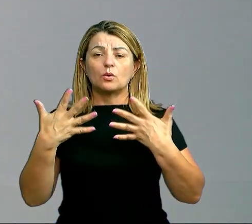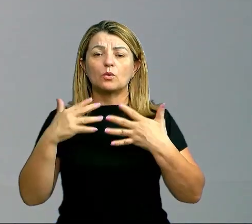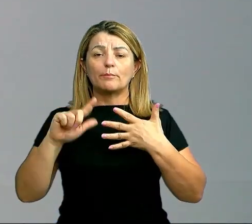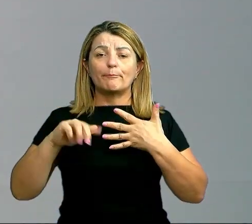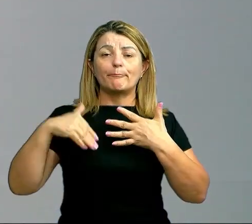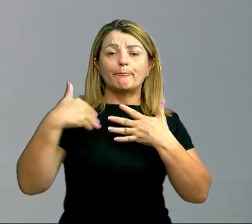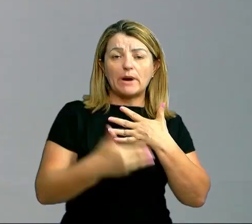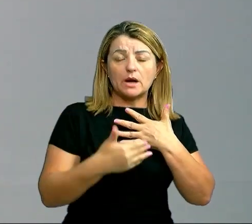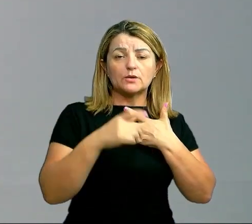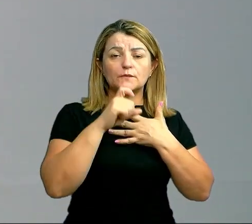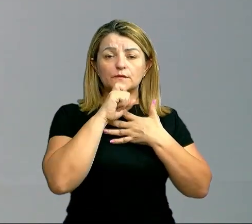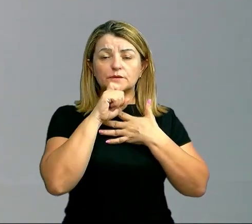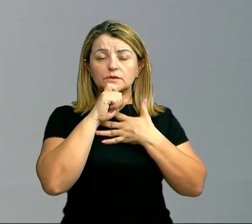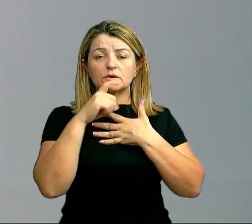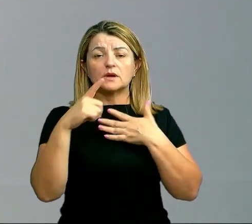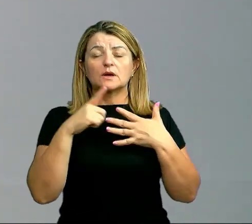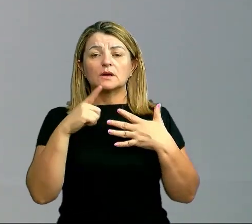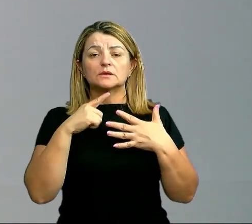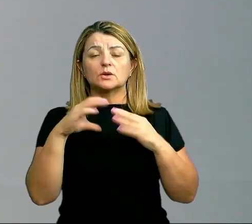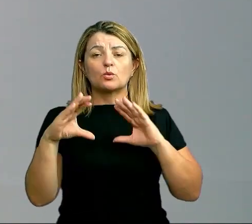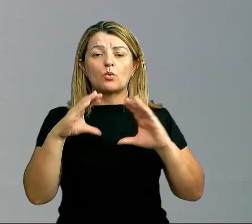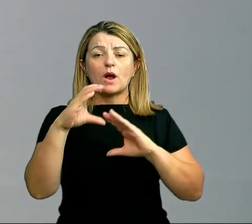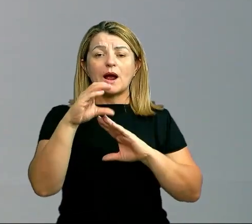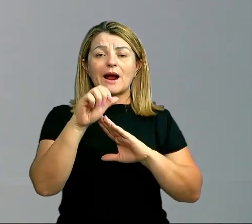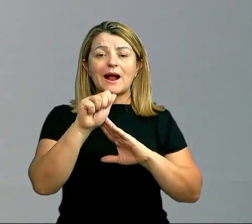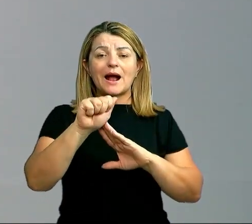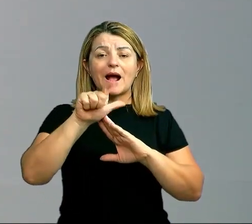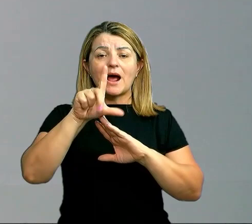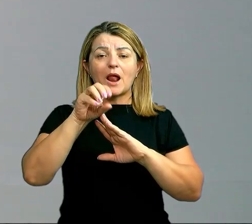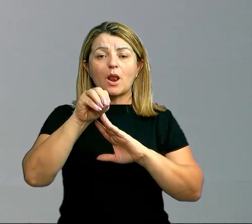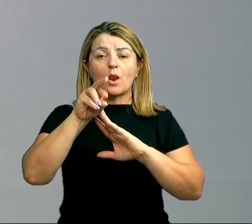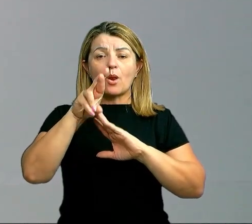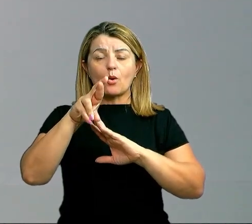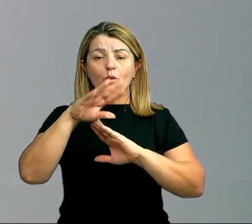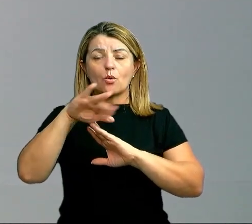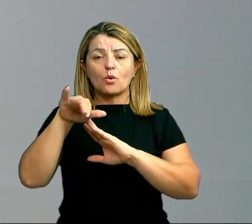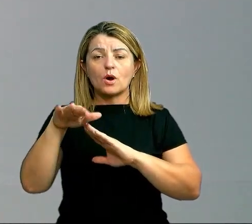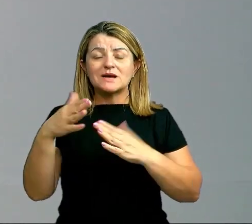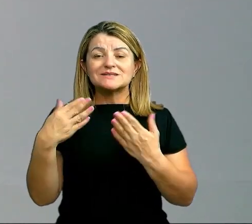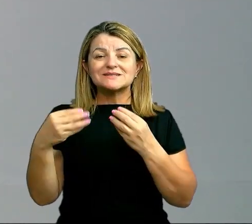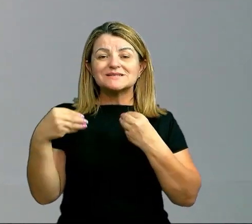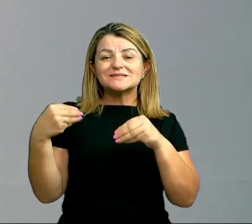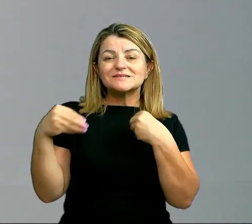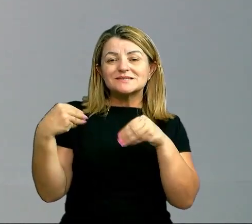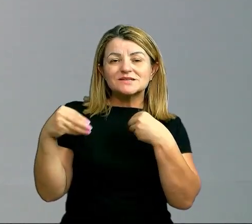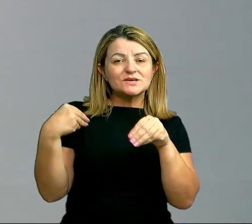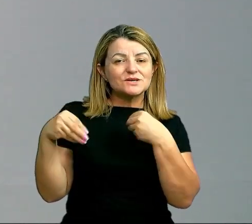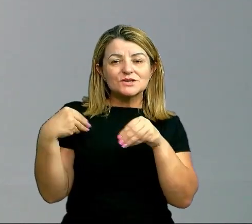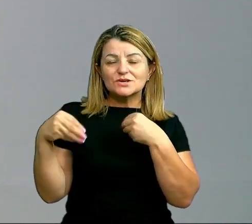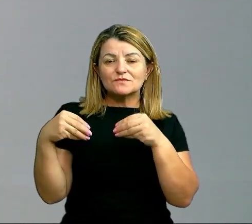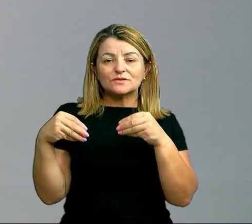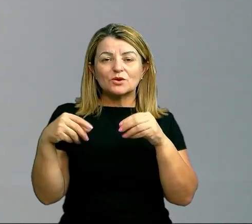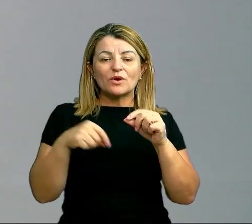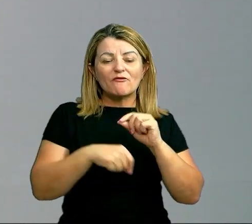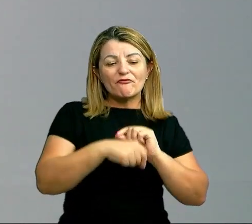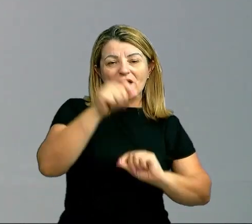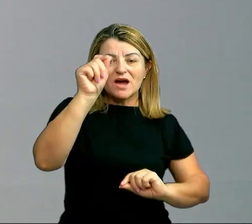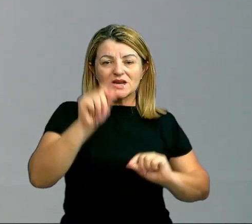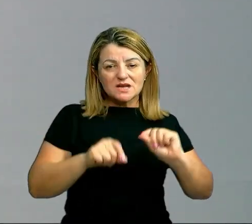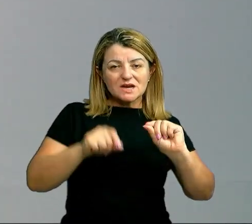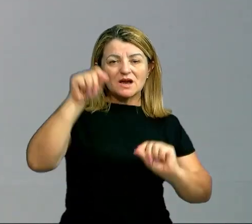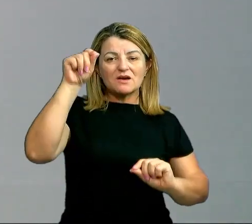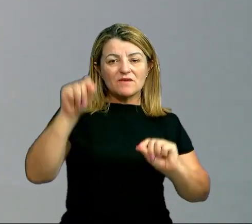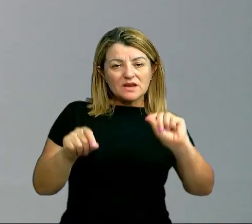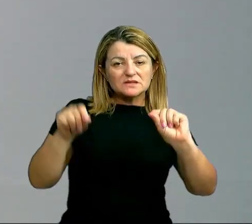calor sensível? O calor sensível é esse calor que a gente sente, né? Ou seja, que ocorre aí uma variação de temperatura. Se você está aqui, se você